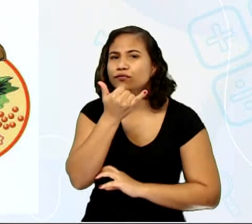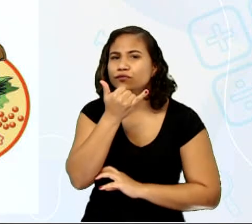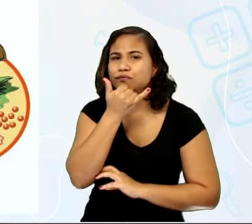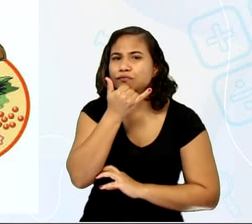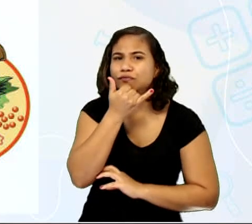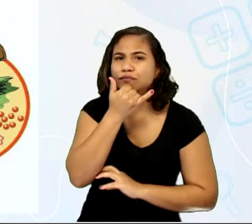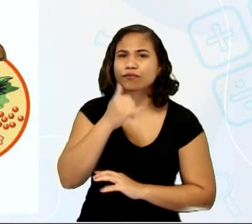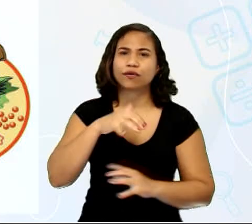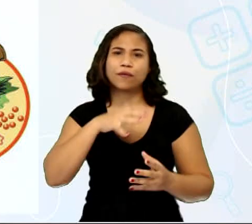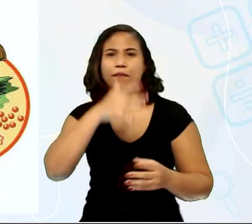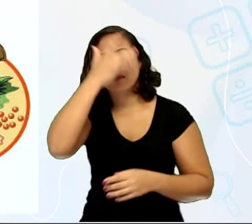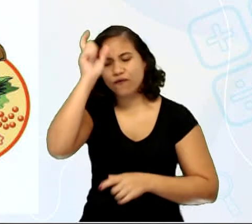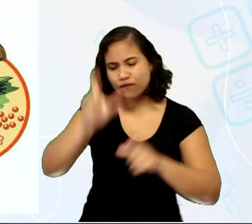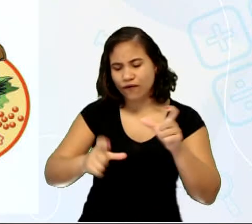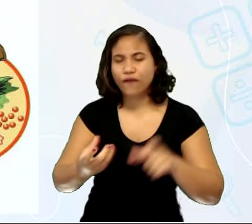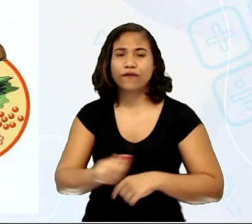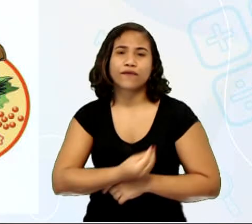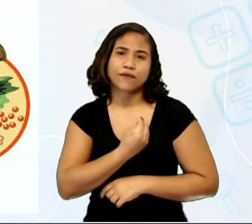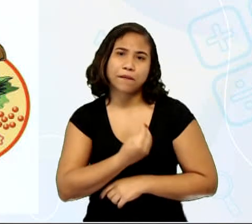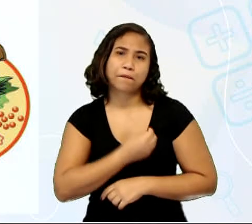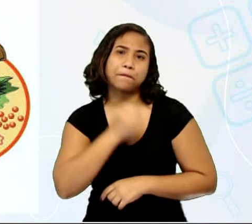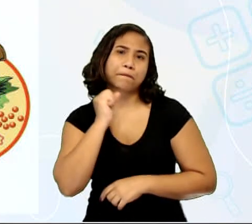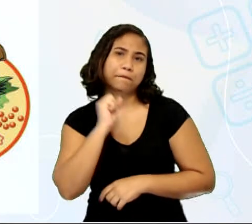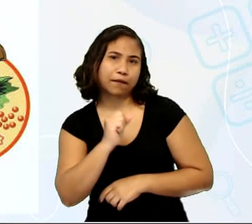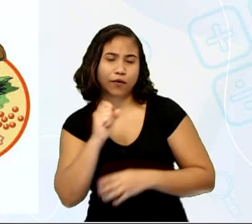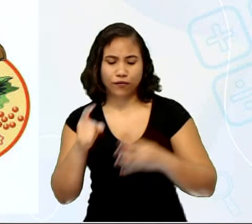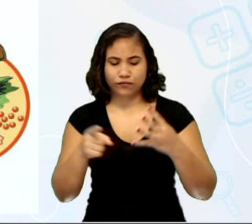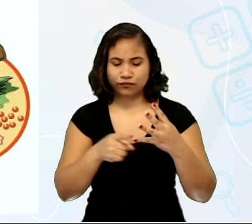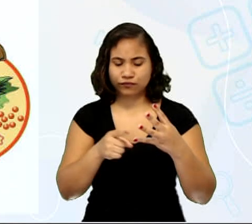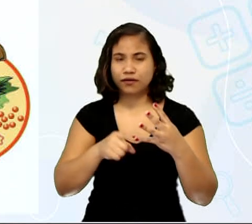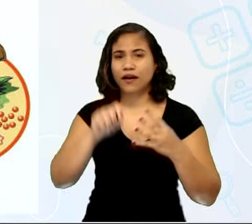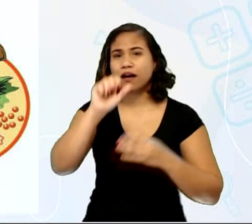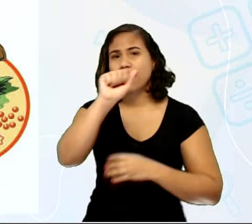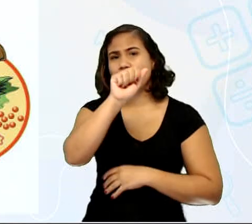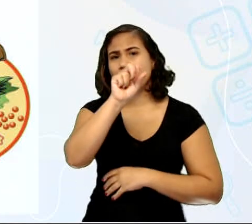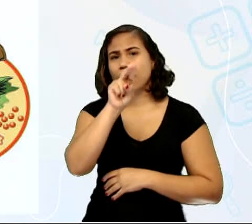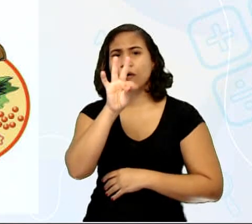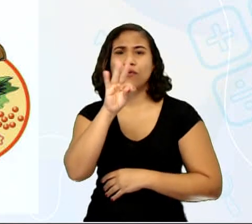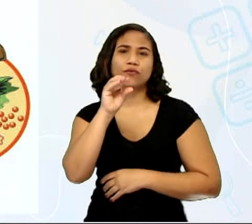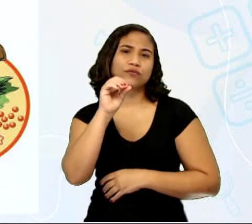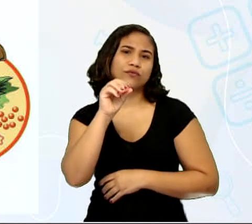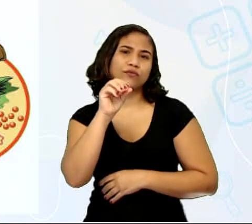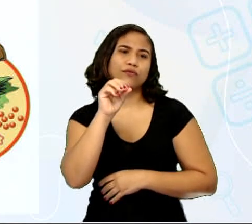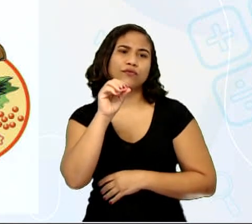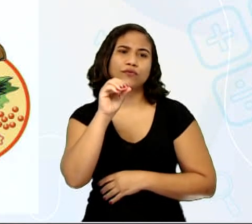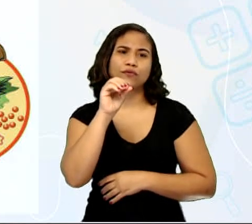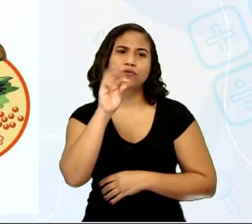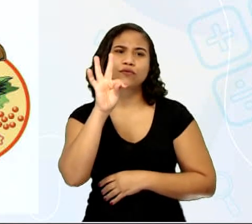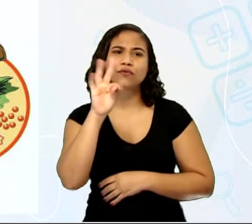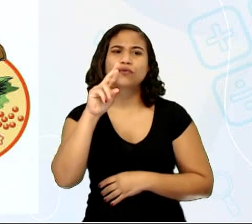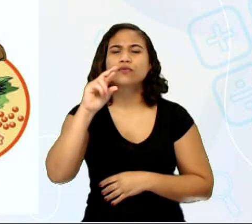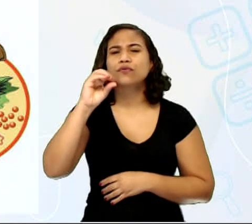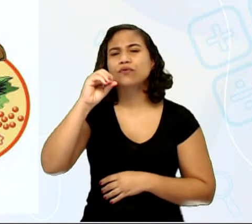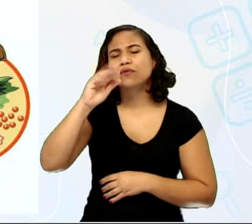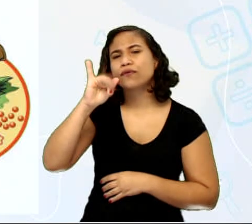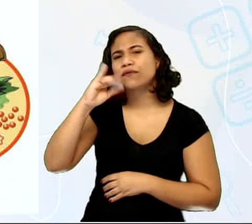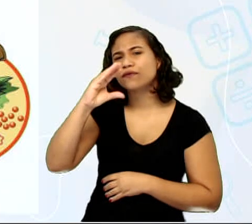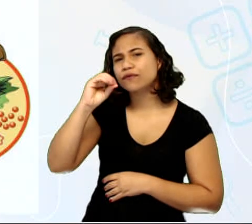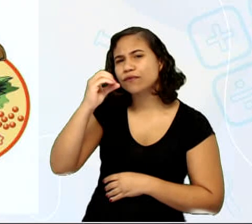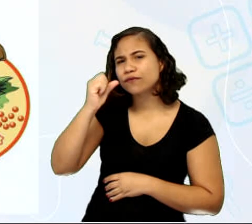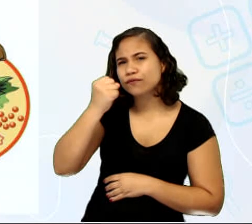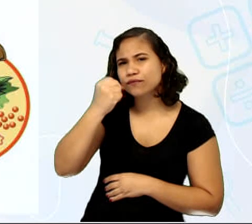eles podem ser também classificados em autotróficos, que são os seres que produzem seu alimento,